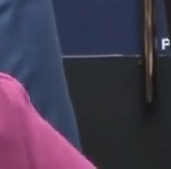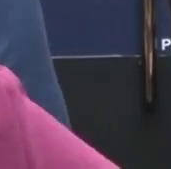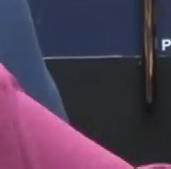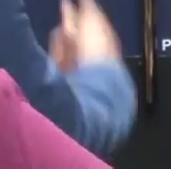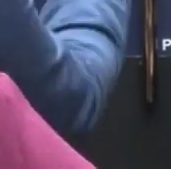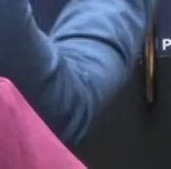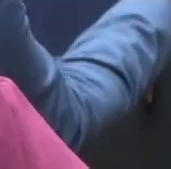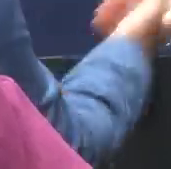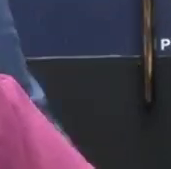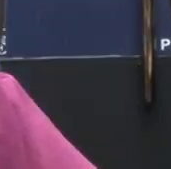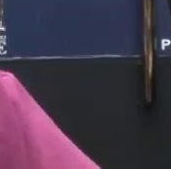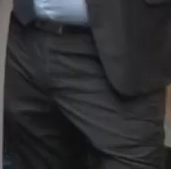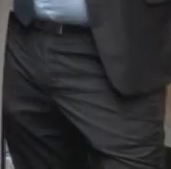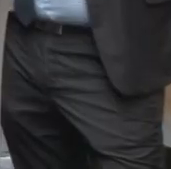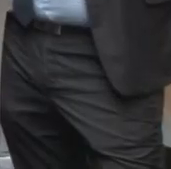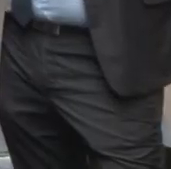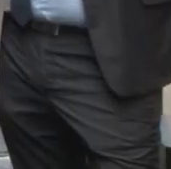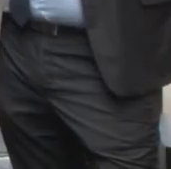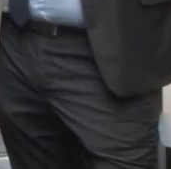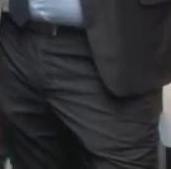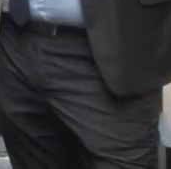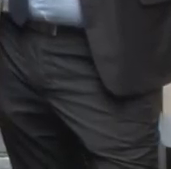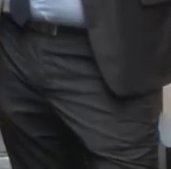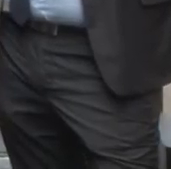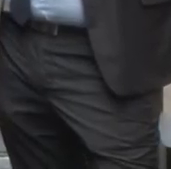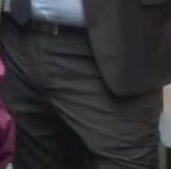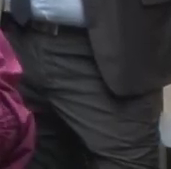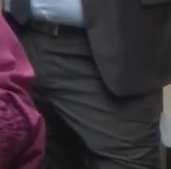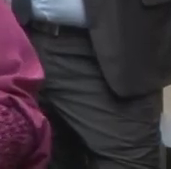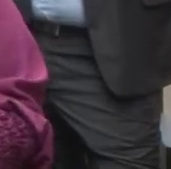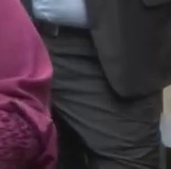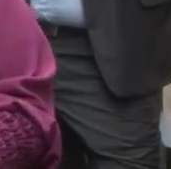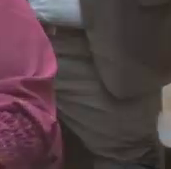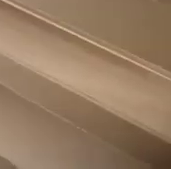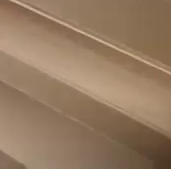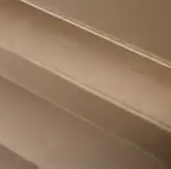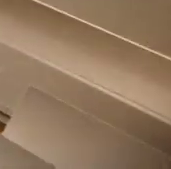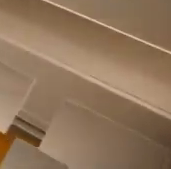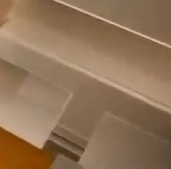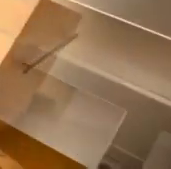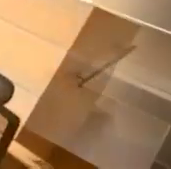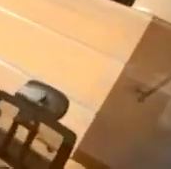Aline Mariano apartiu o discurso, concordando com os argumentos apresentados por Ana Lúcia.